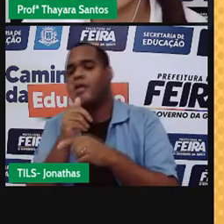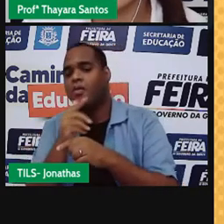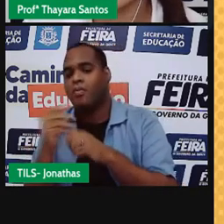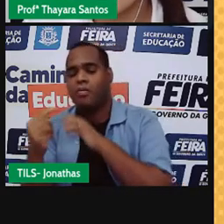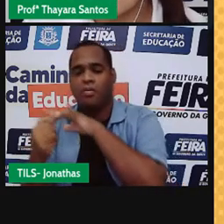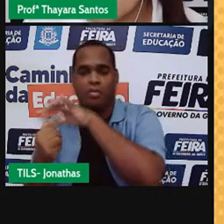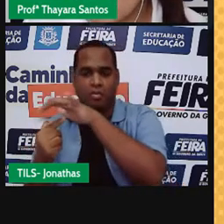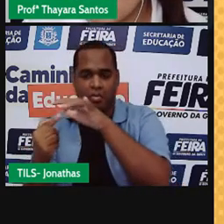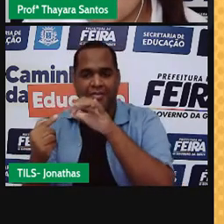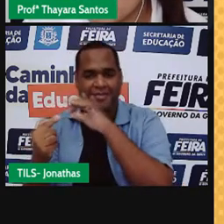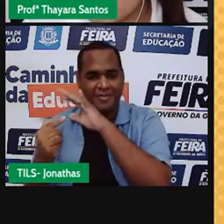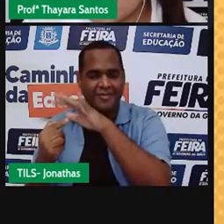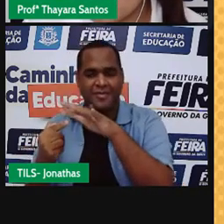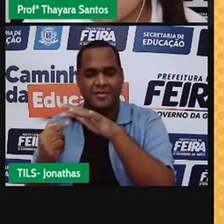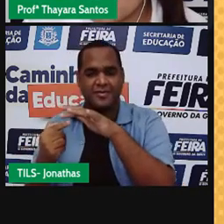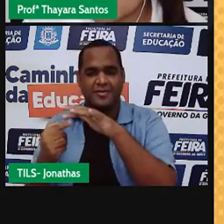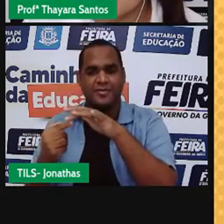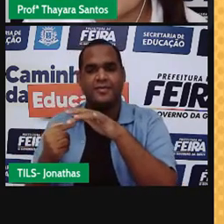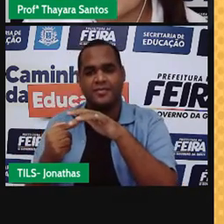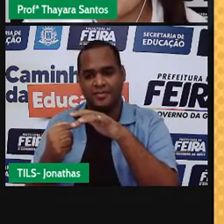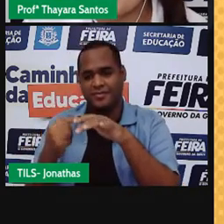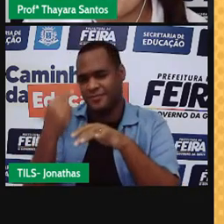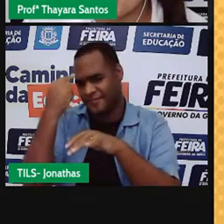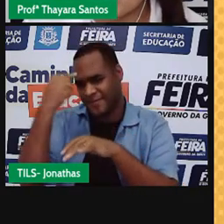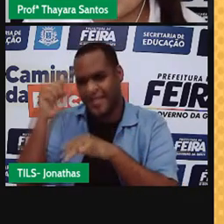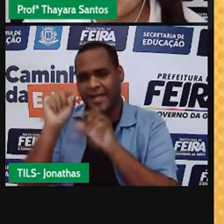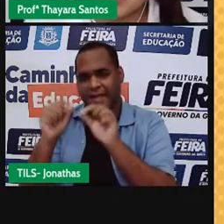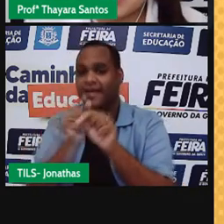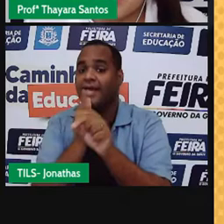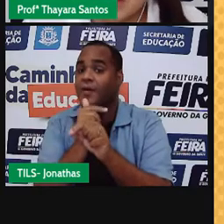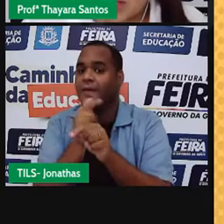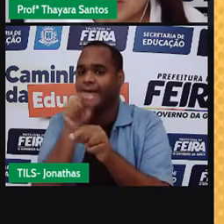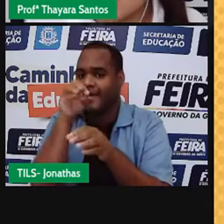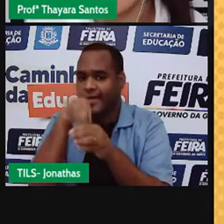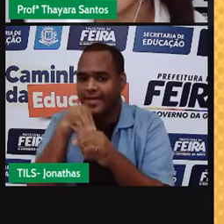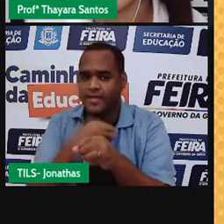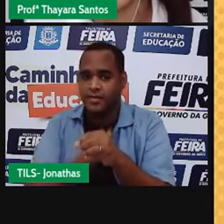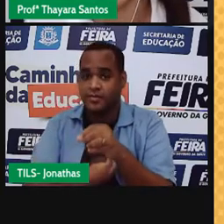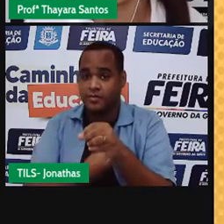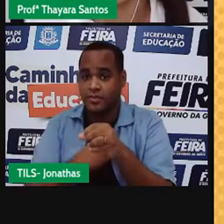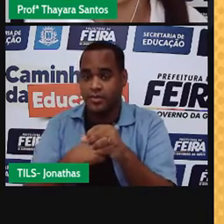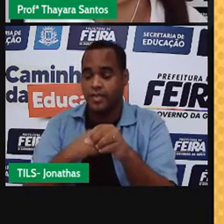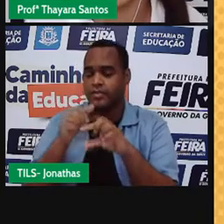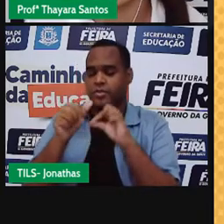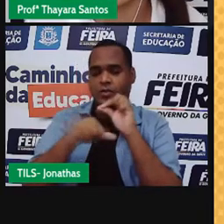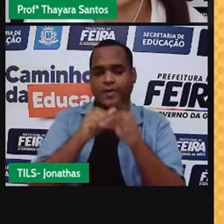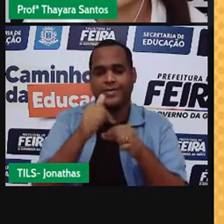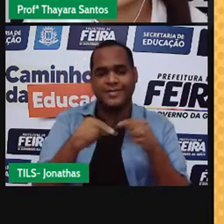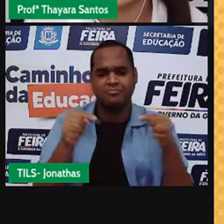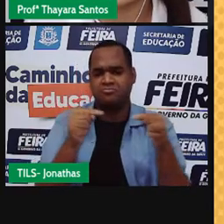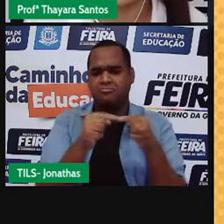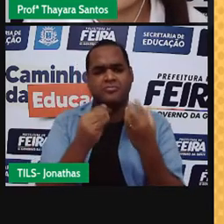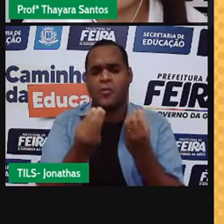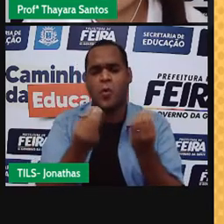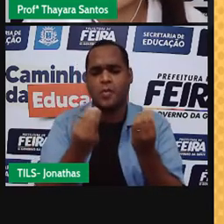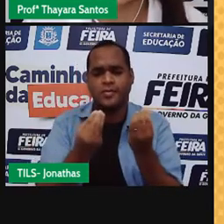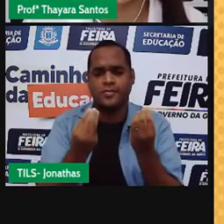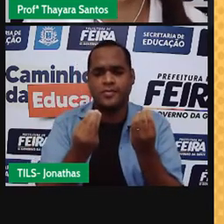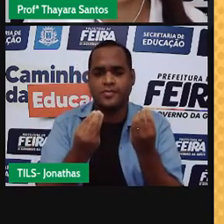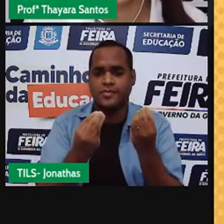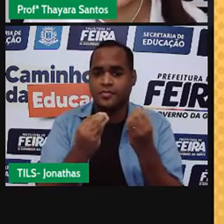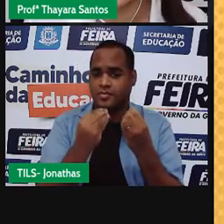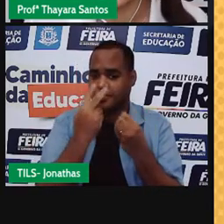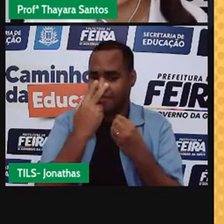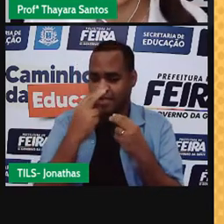E quando essa água em estado sólido, Quando essa matéria, de uma forma geral, em estado sólido, ela tem um